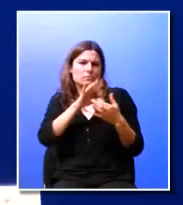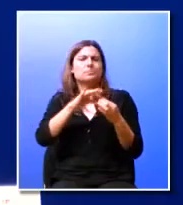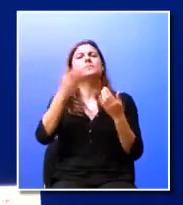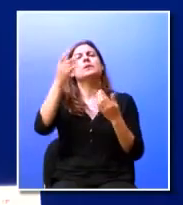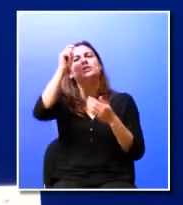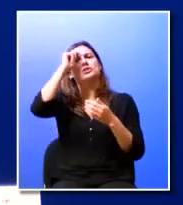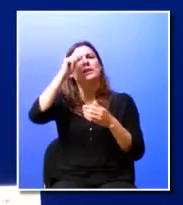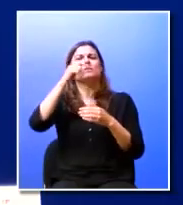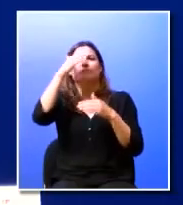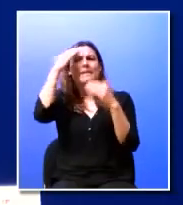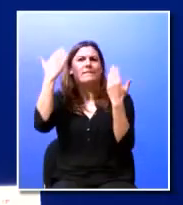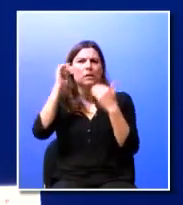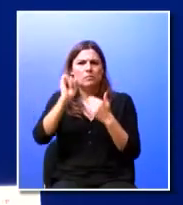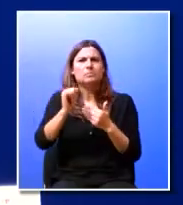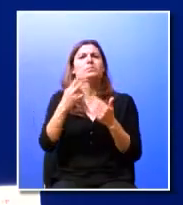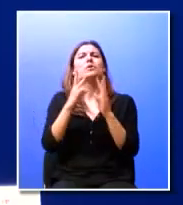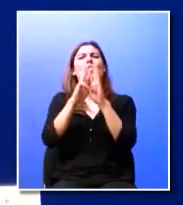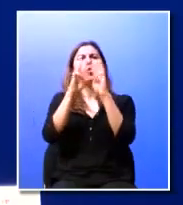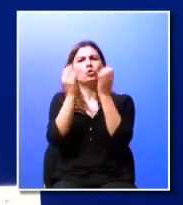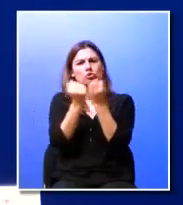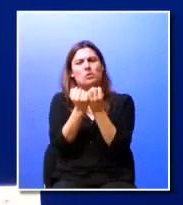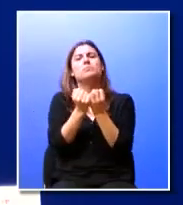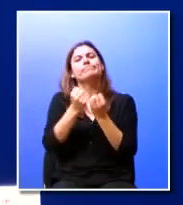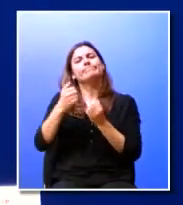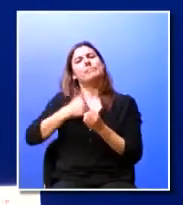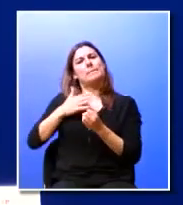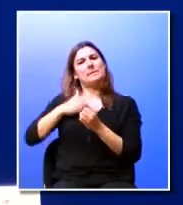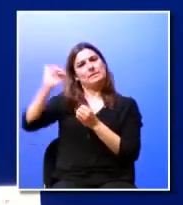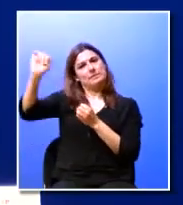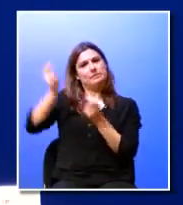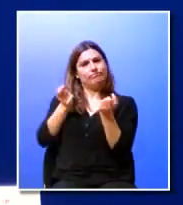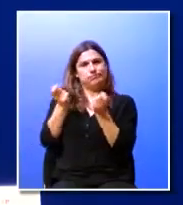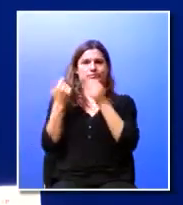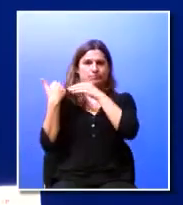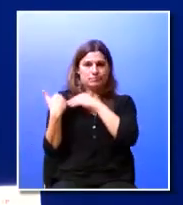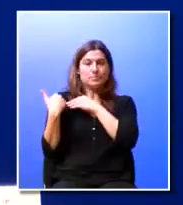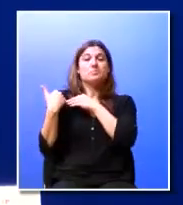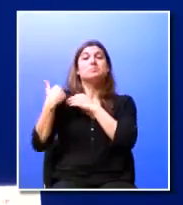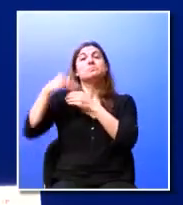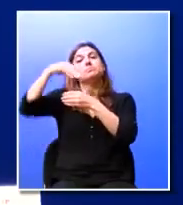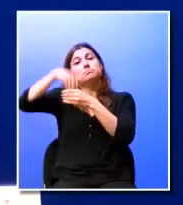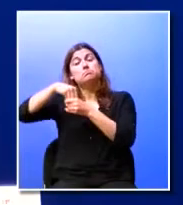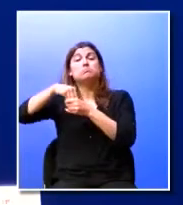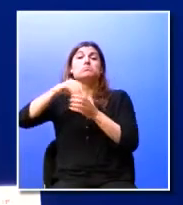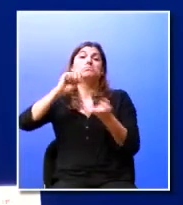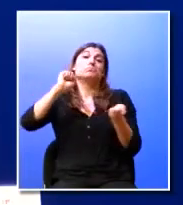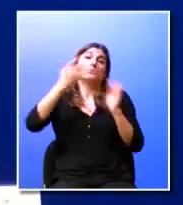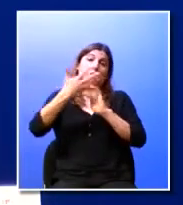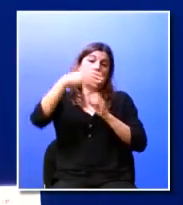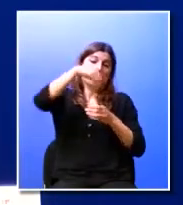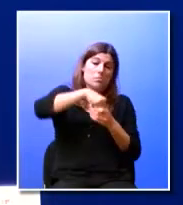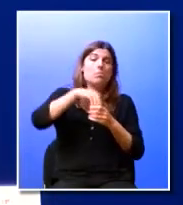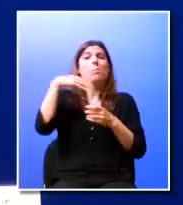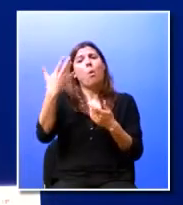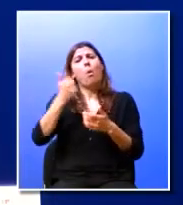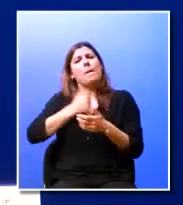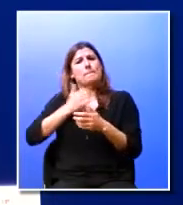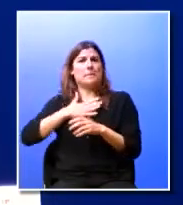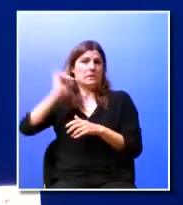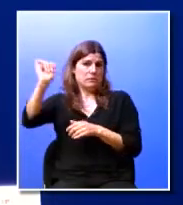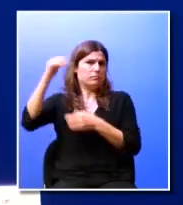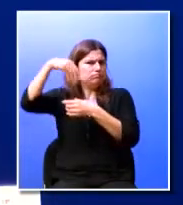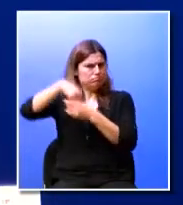workshops já dinamizados pelas próprias empresas seja em contexto ISCTE seja em contexto da própria empresa